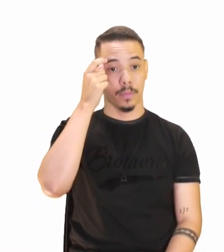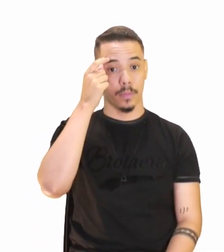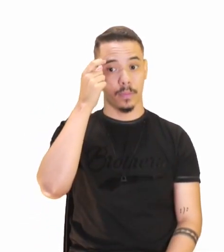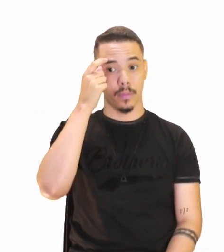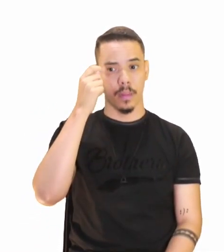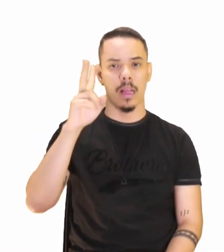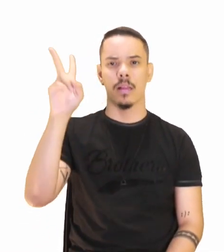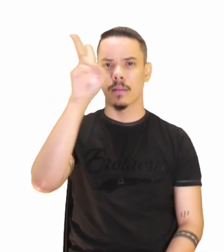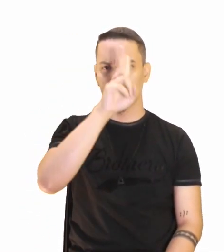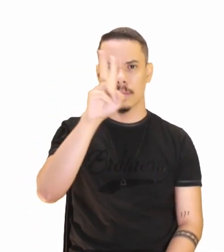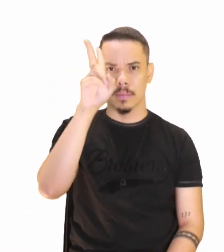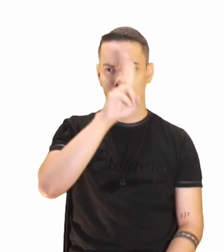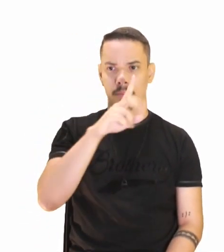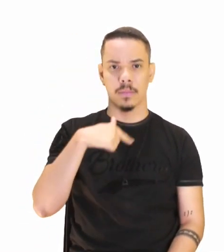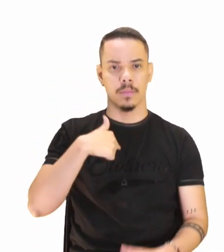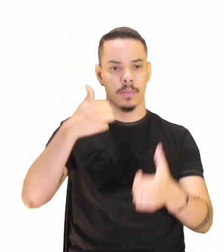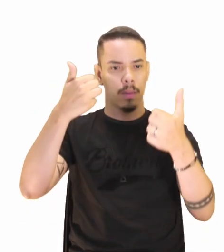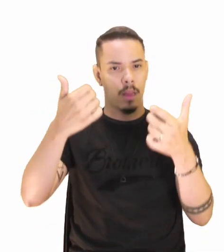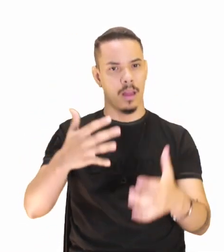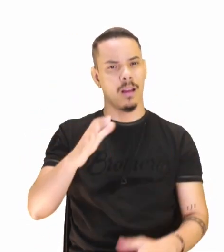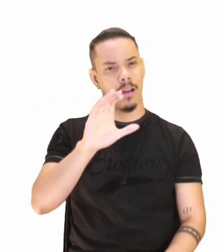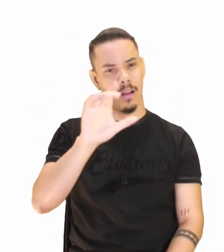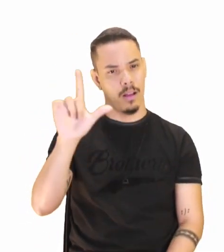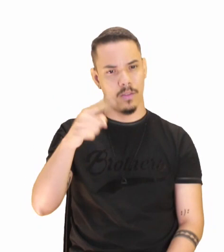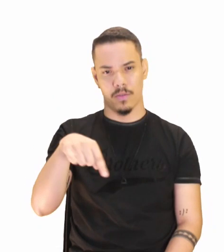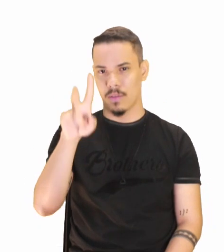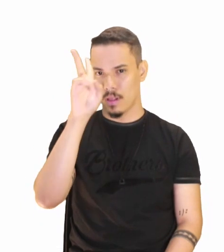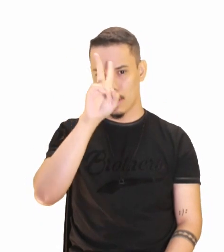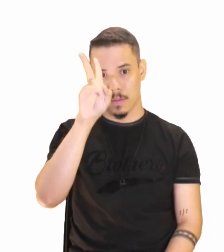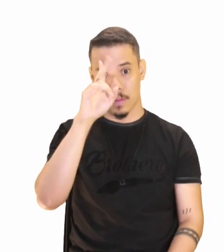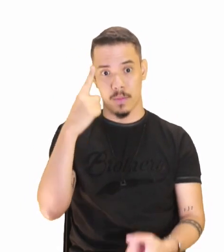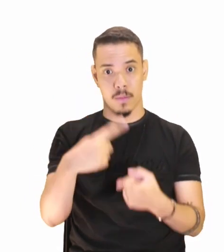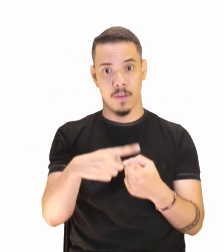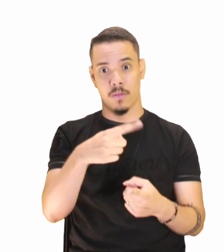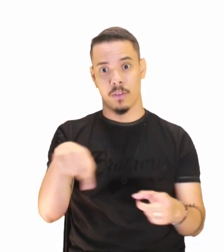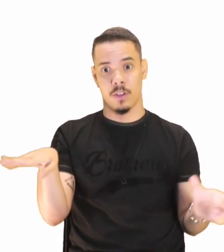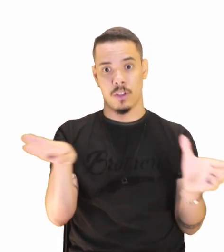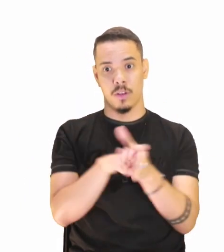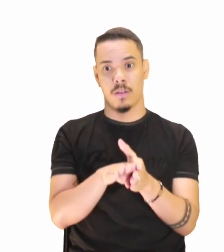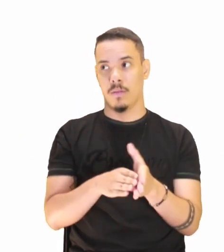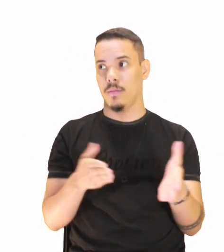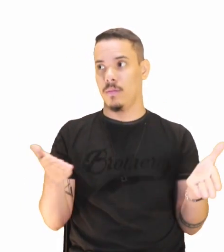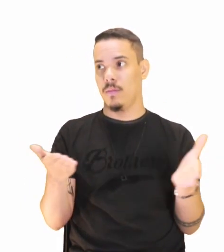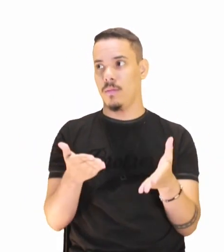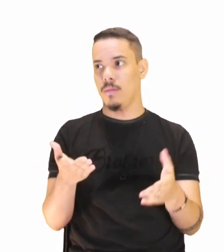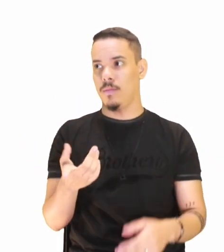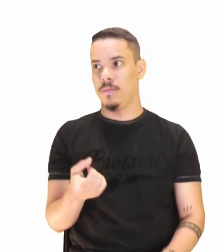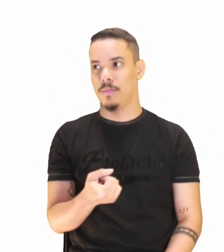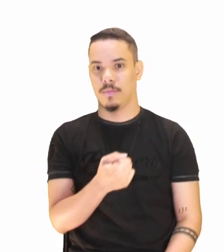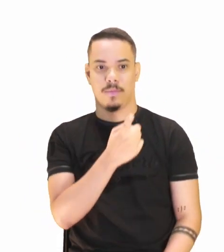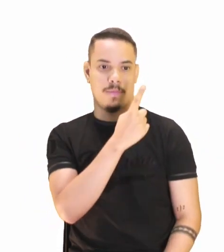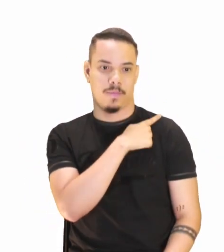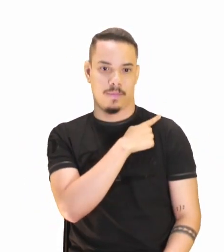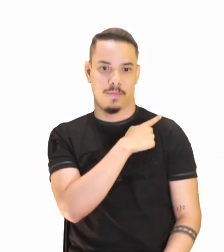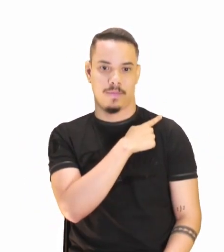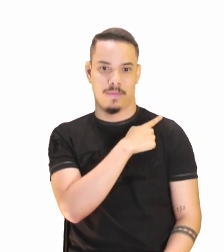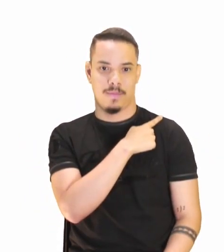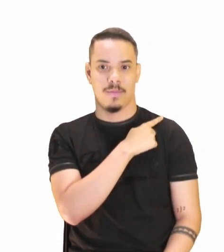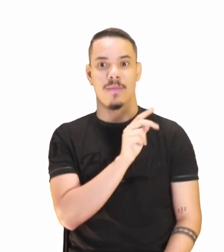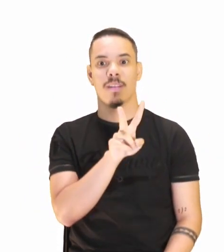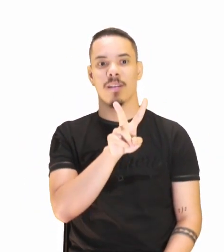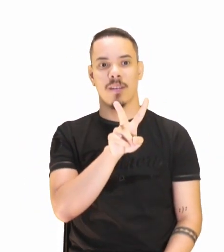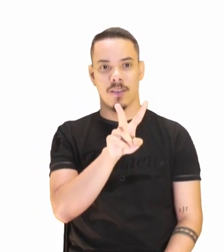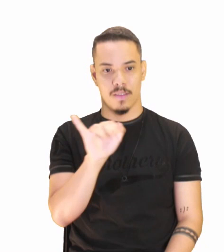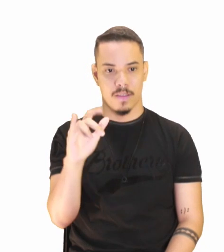lá, é claro que você não vai lembrar, porque vocês estão chegando agora. Agora, no primeiro ano, amadinho, vai